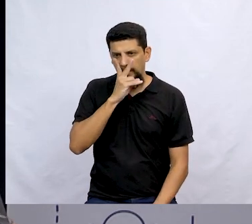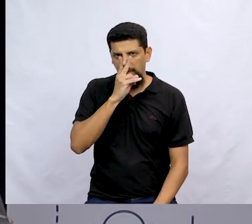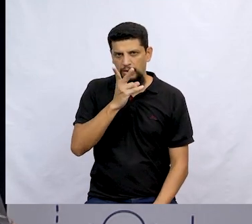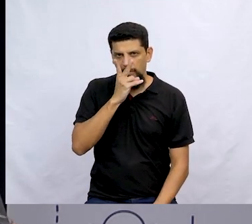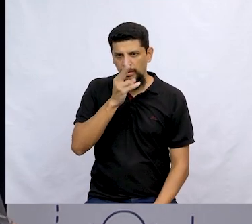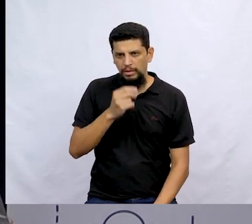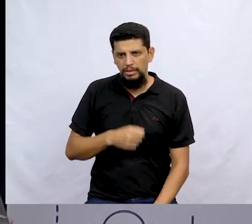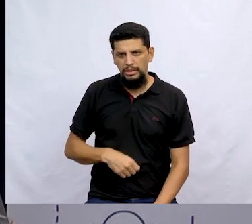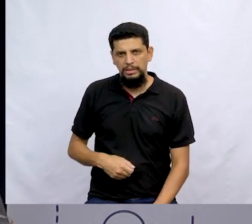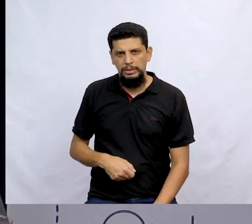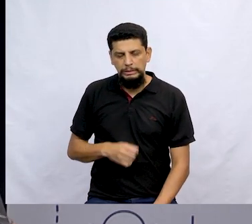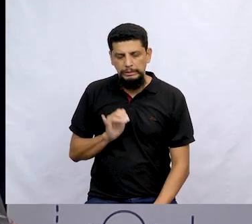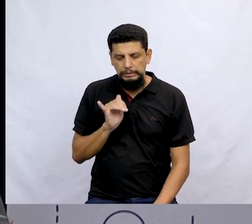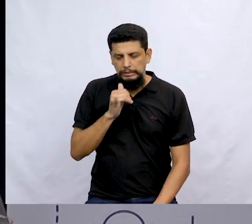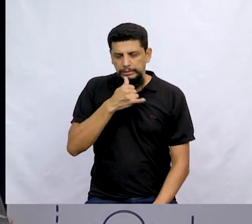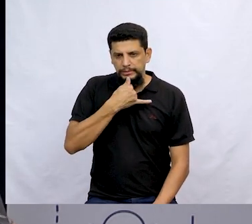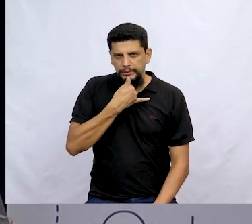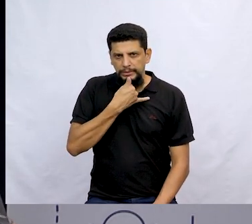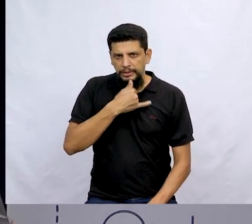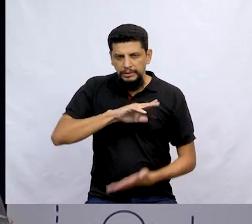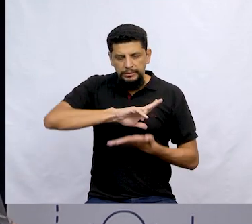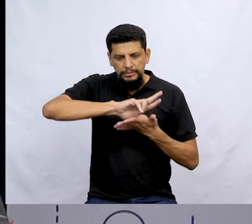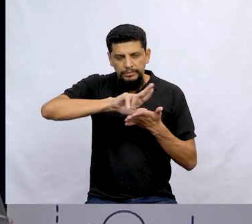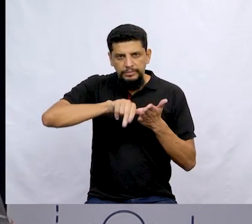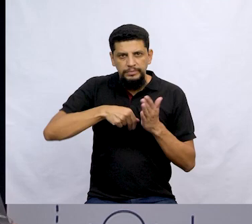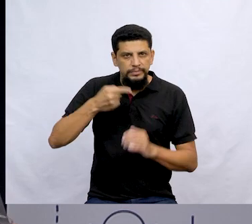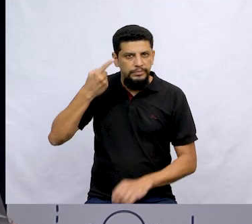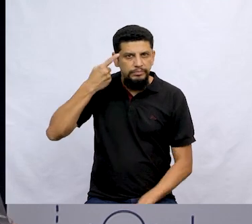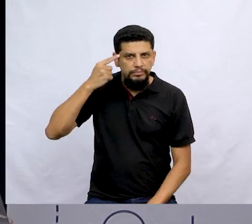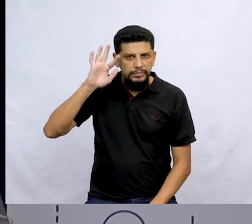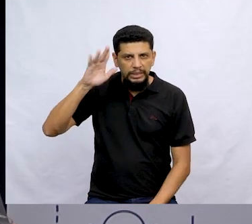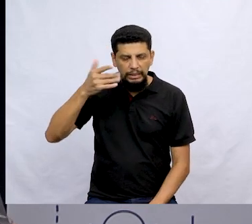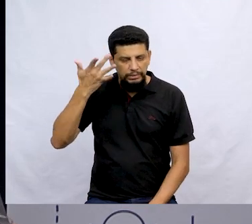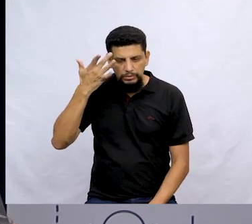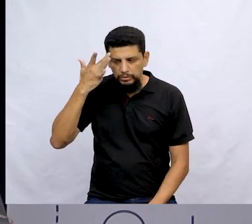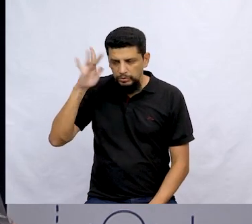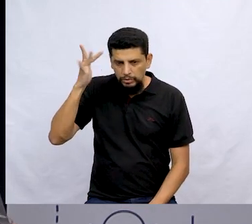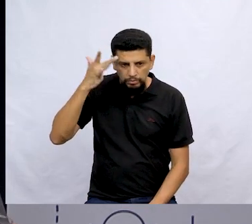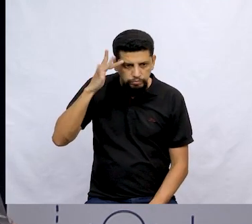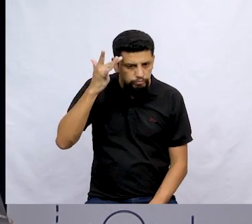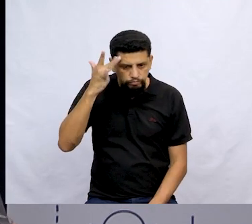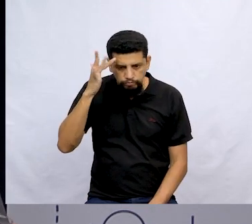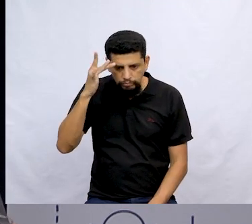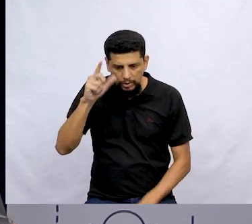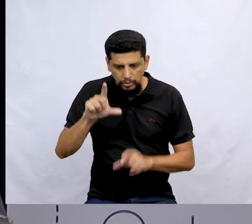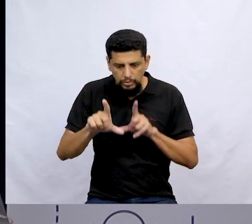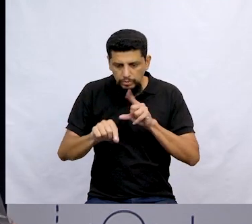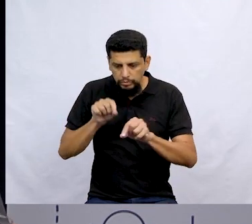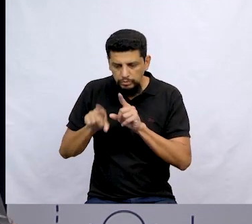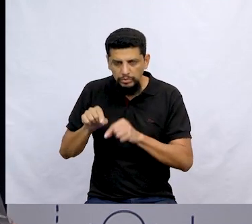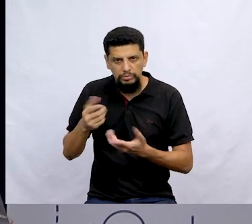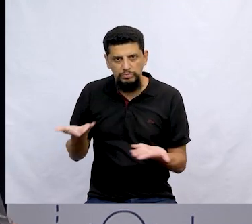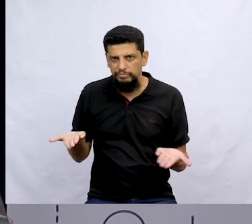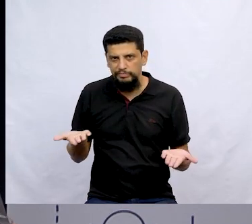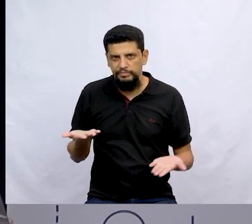e ficou muito aborrecida. Eram tantos sonhos para escolher que ela não sabia nem com qual ficar.